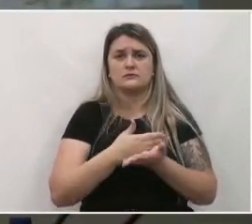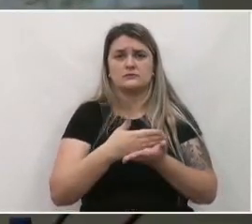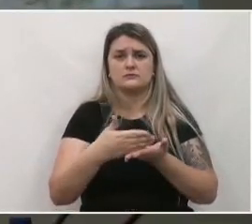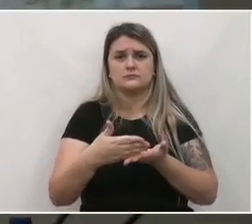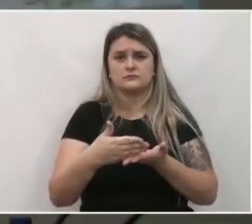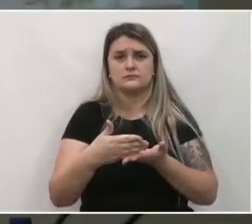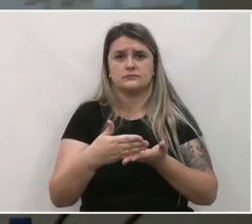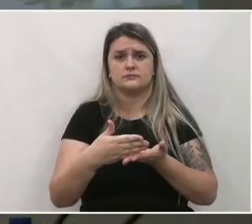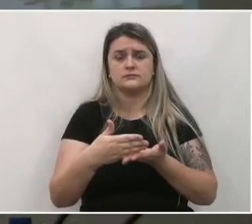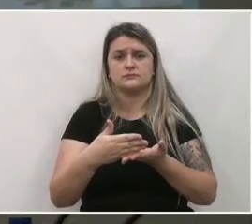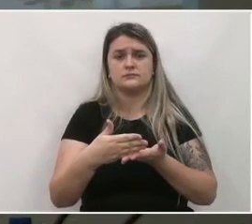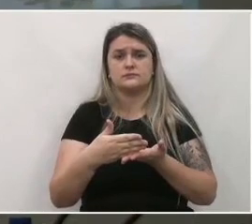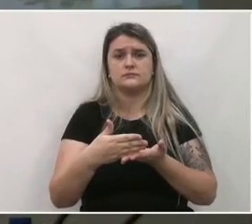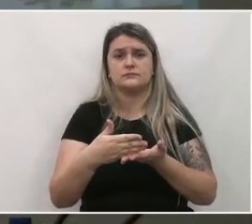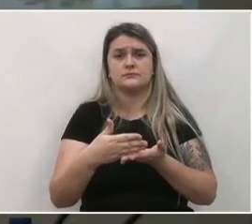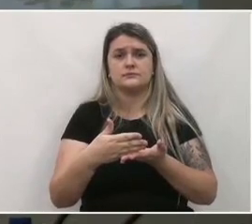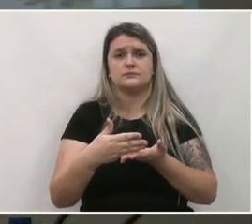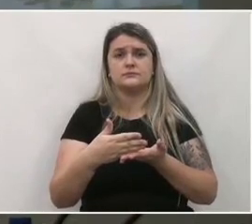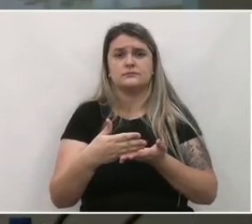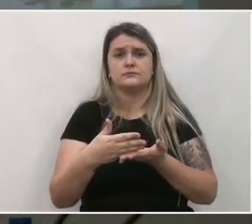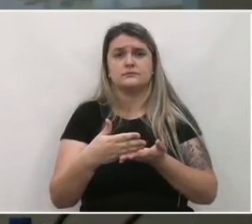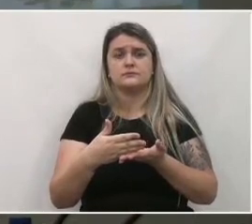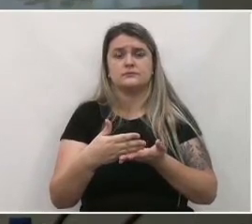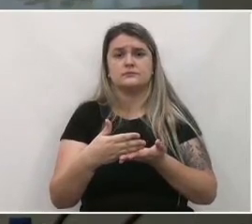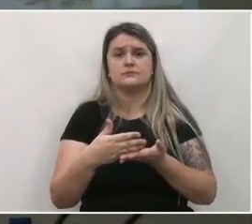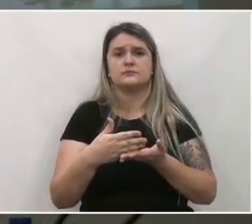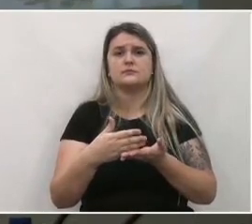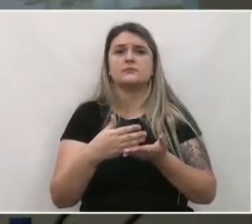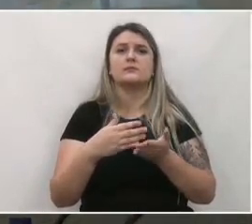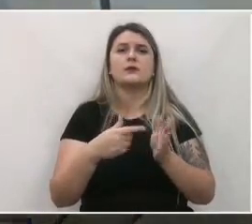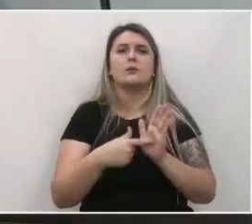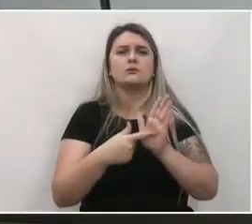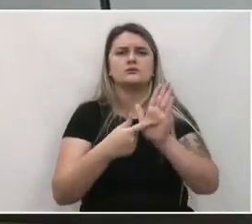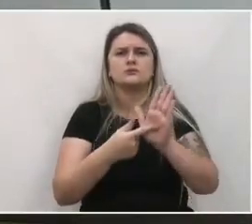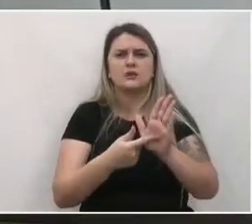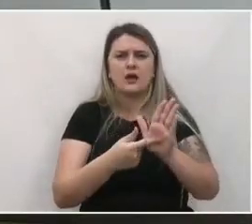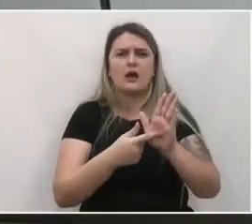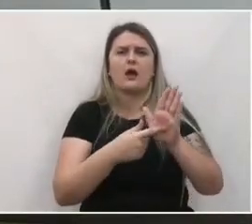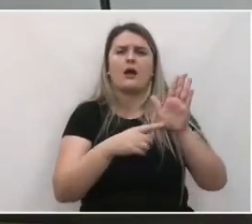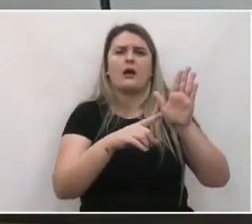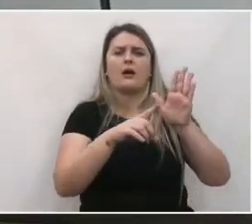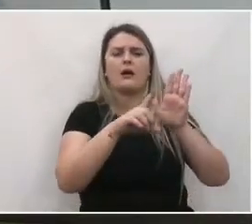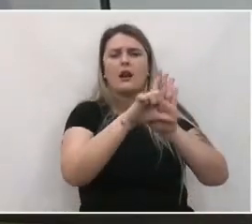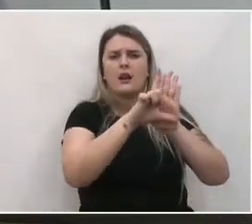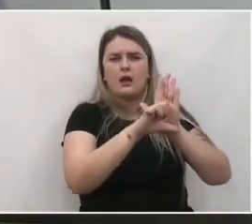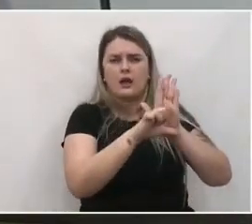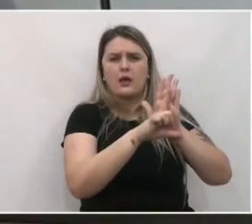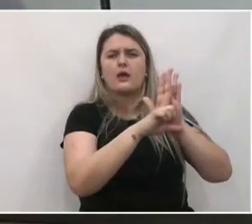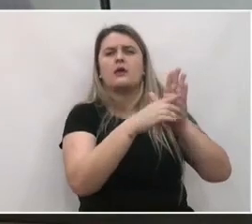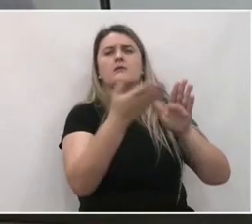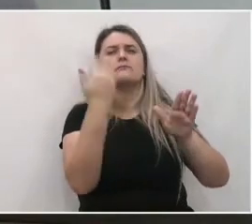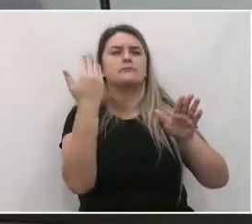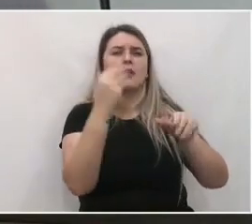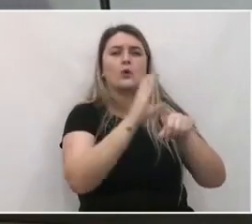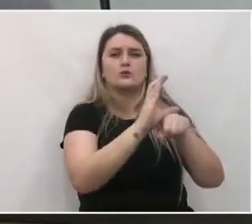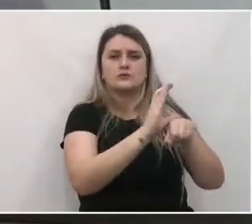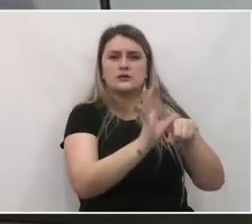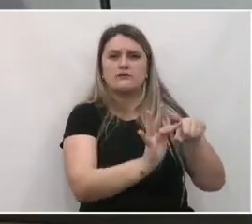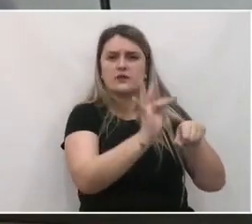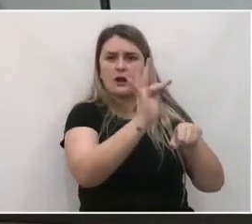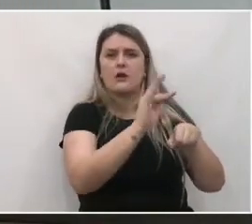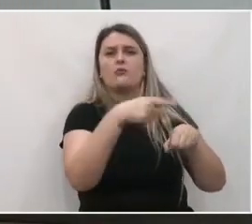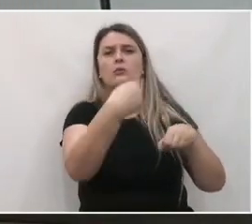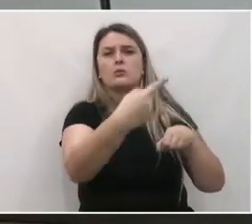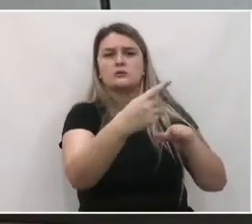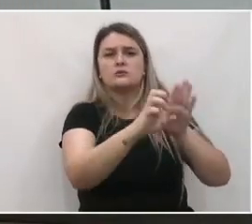que diante de toda a base de legislação, desde a Constituição, do Estatuto da Cidade,